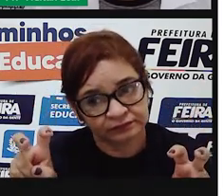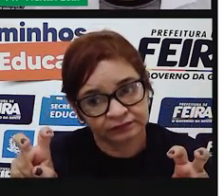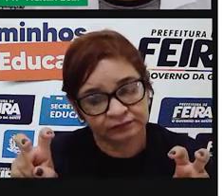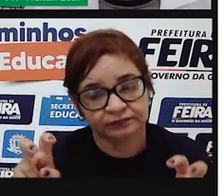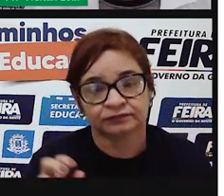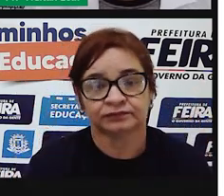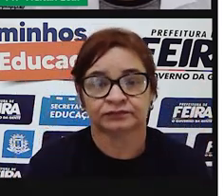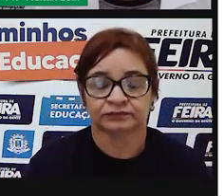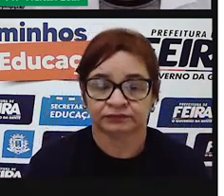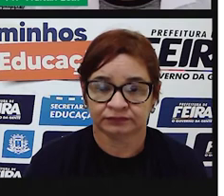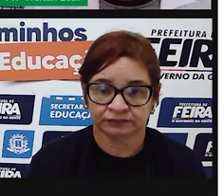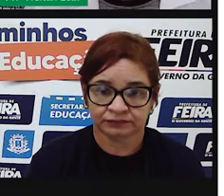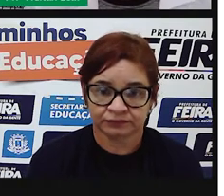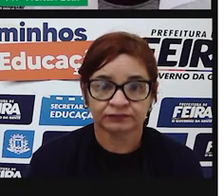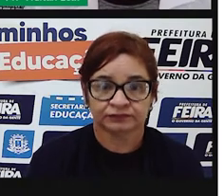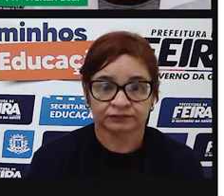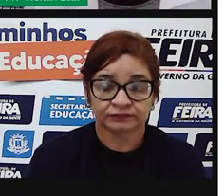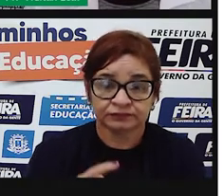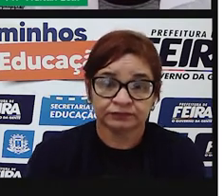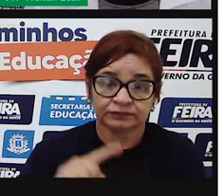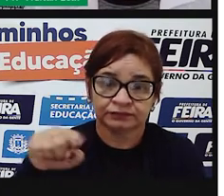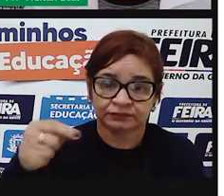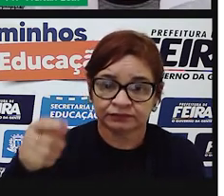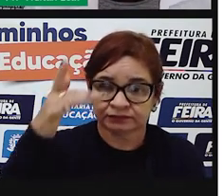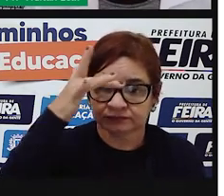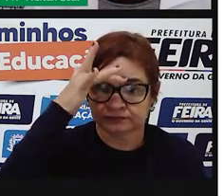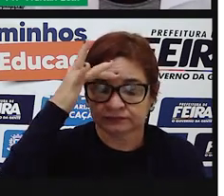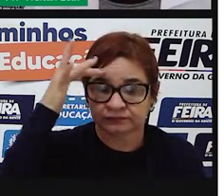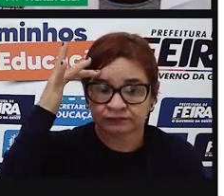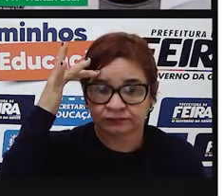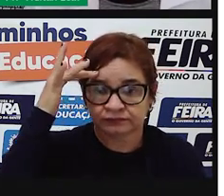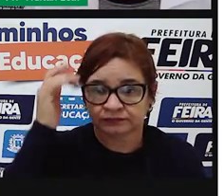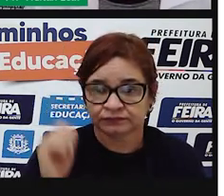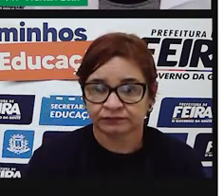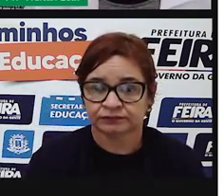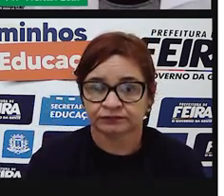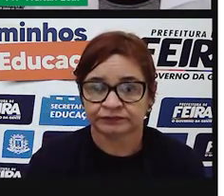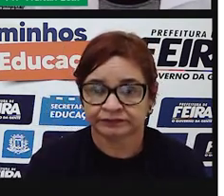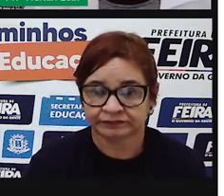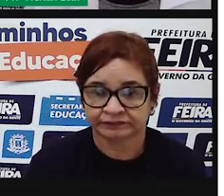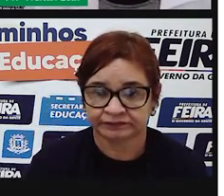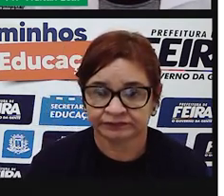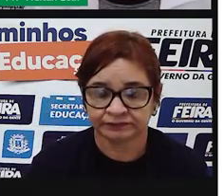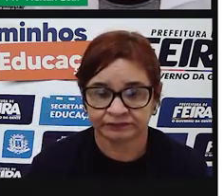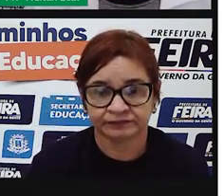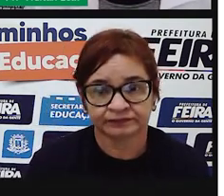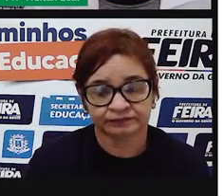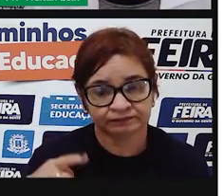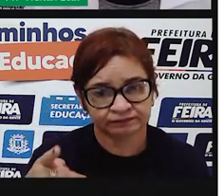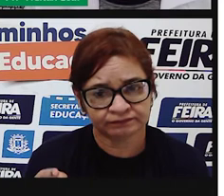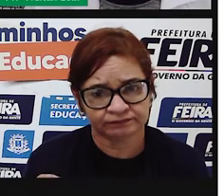de alguém. As suas palavras foram... Pode contar comigo.